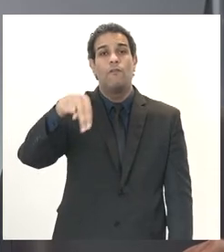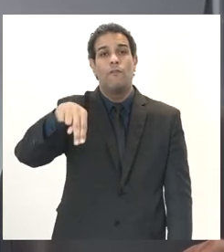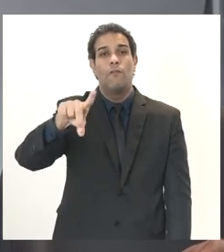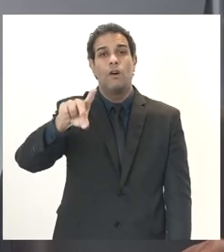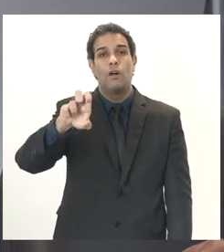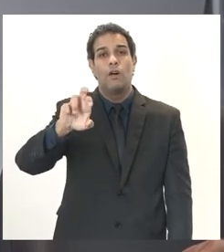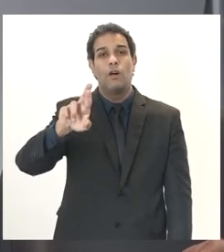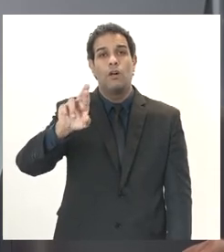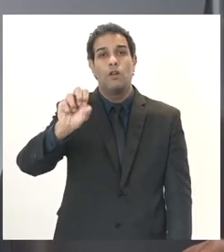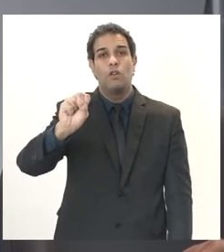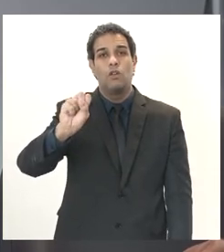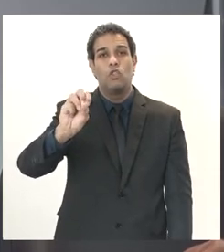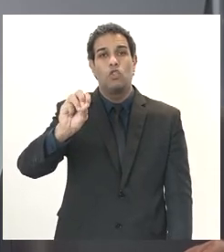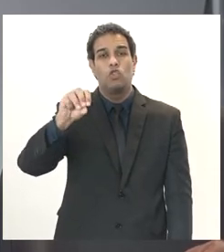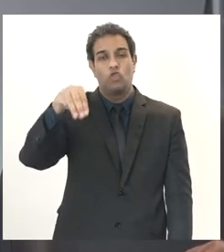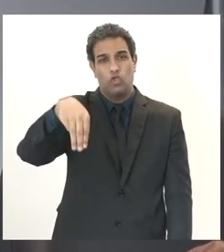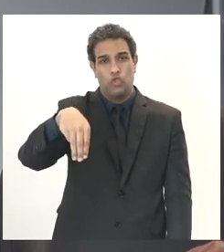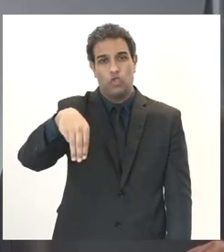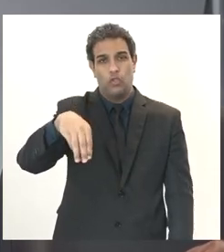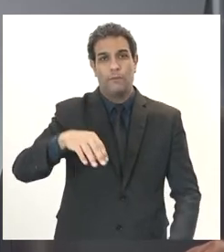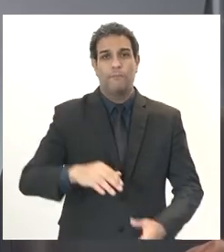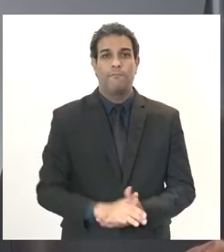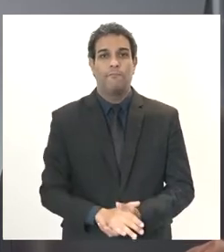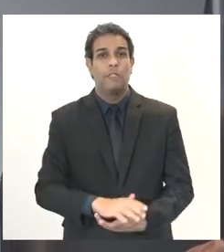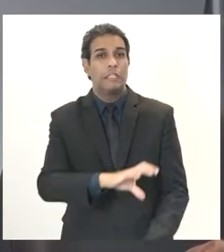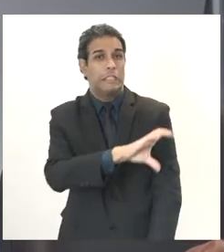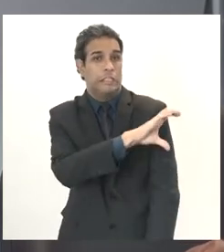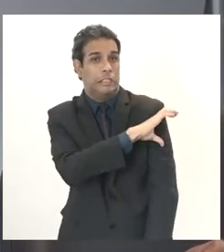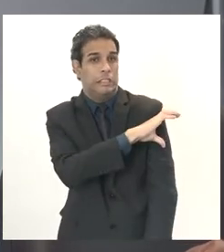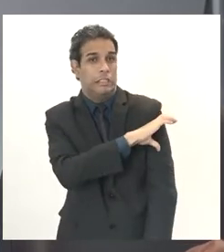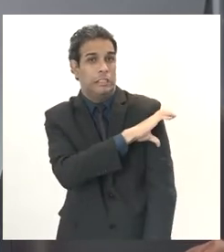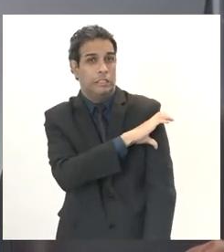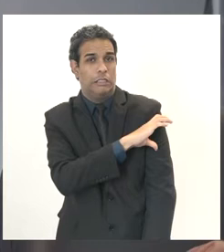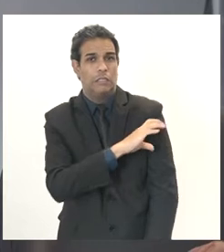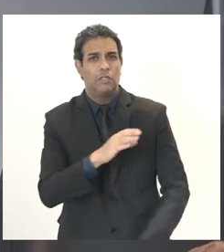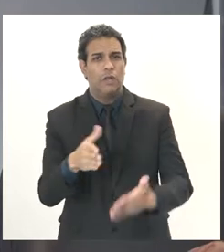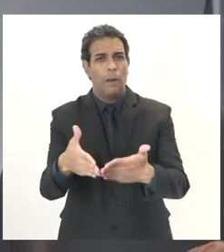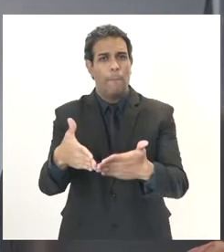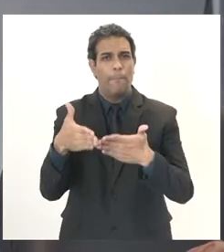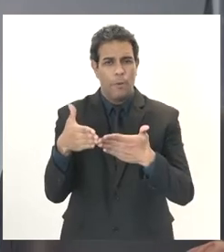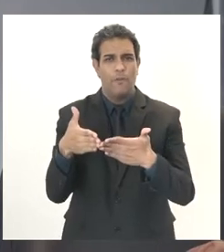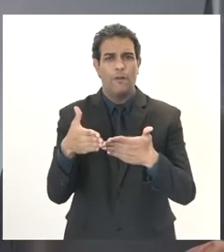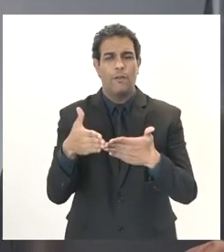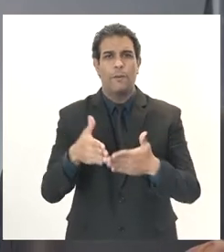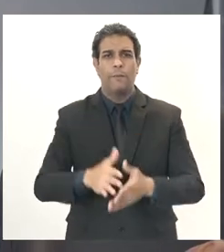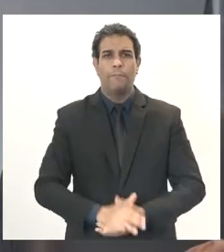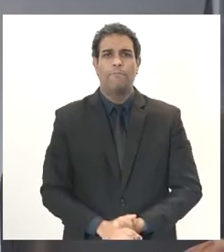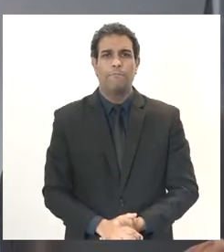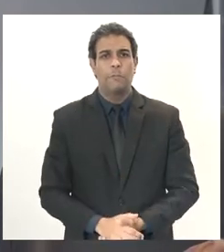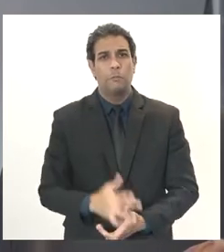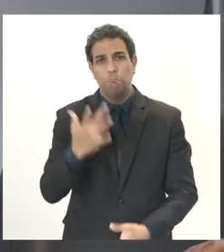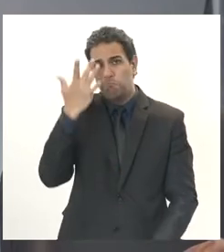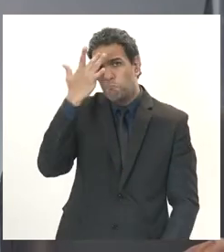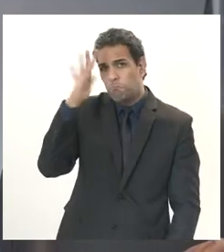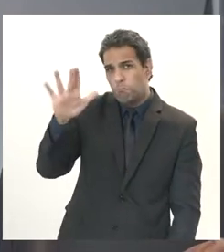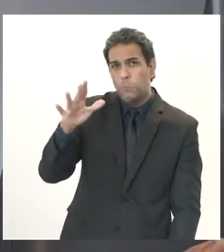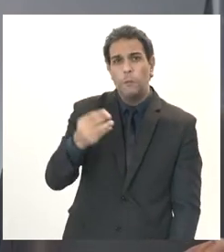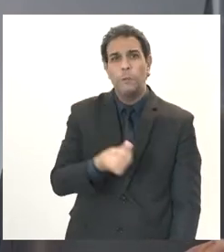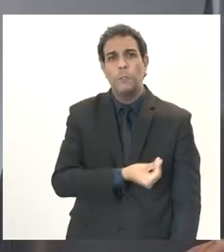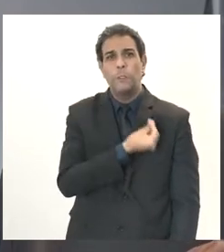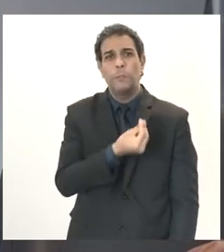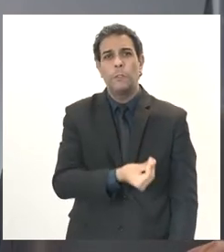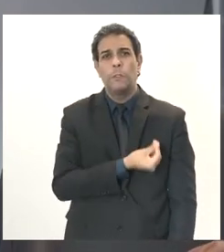é de do campo dos Goitacazes por favor Vanderson não sei se está aqui está dito